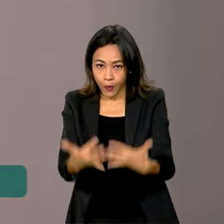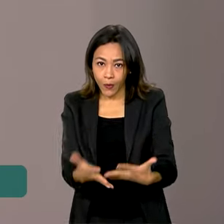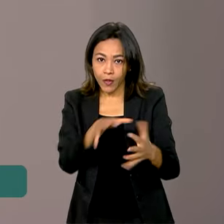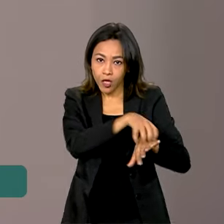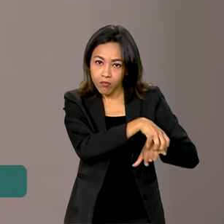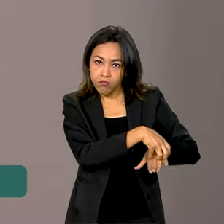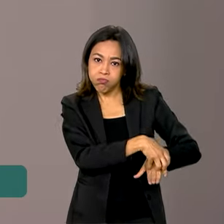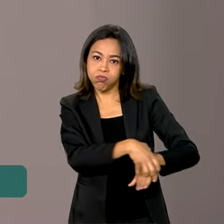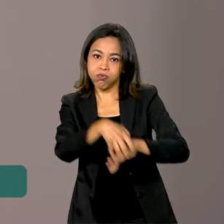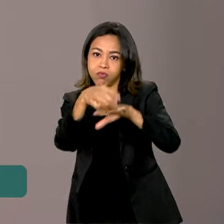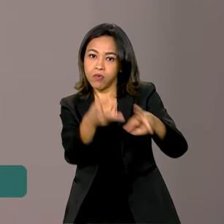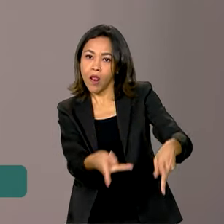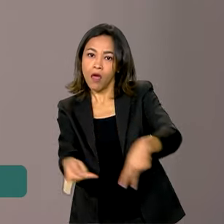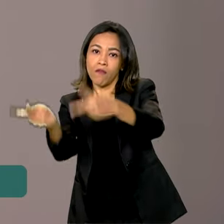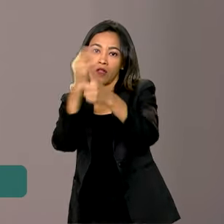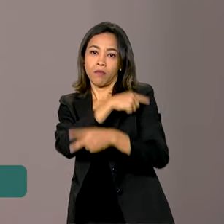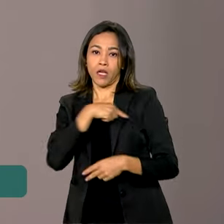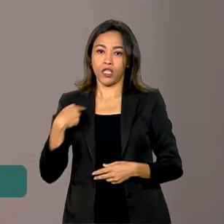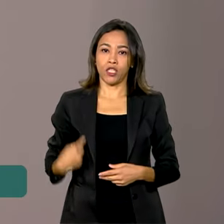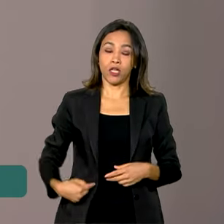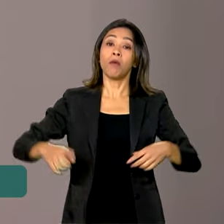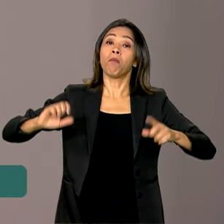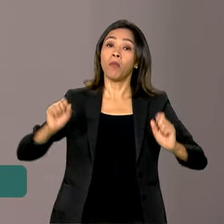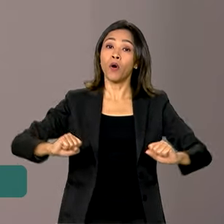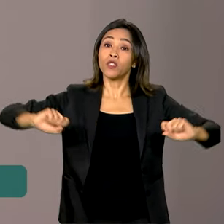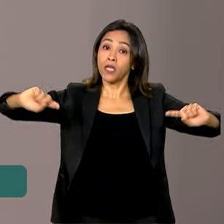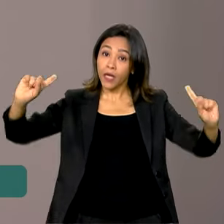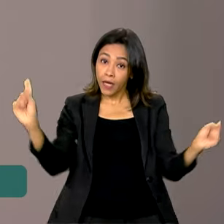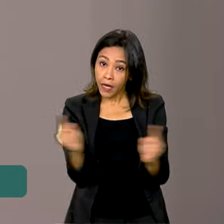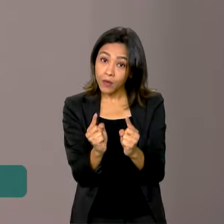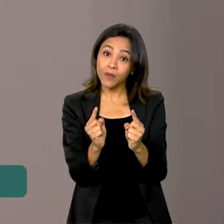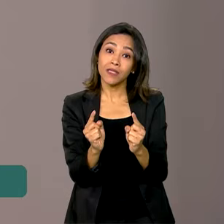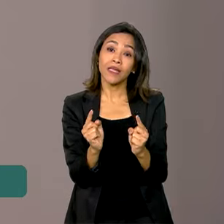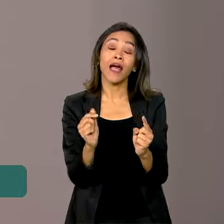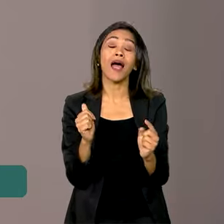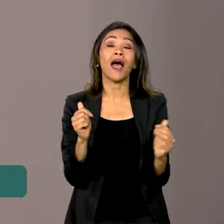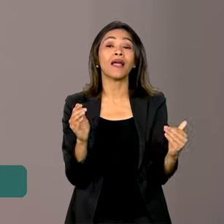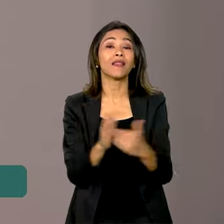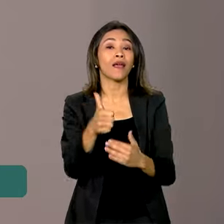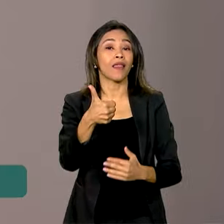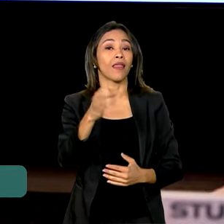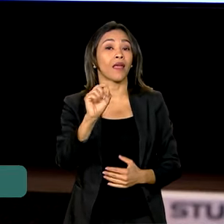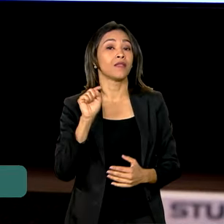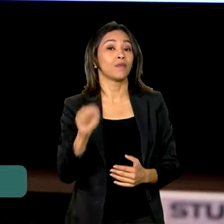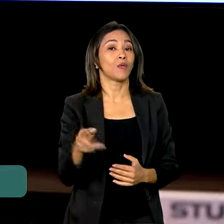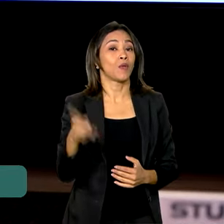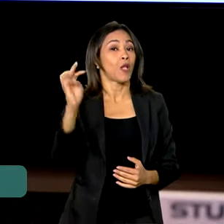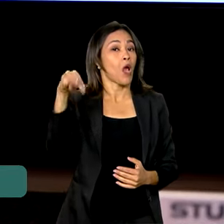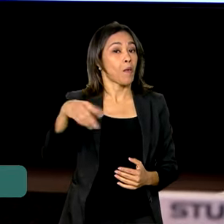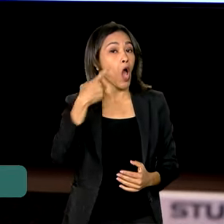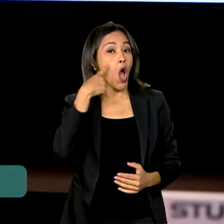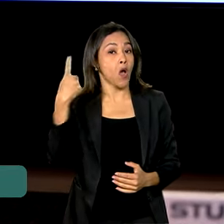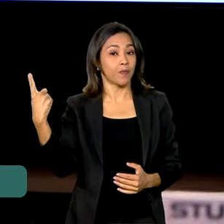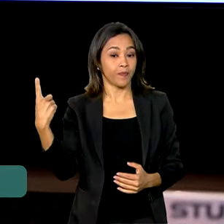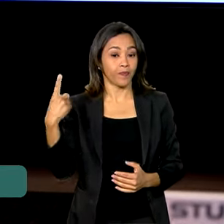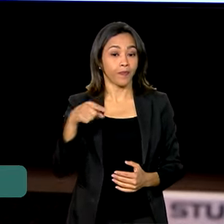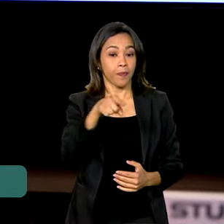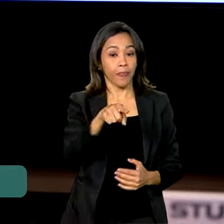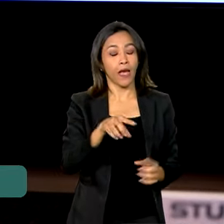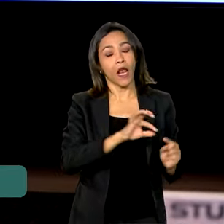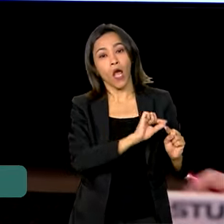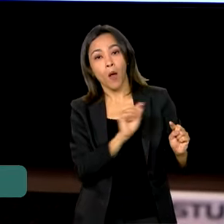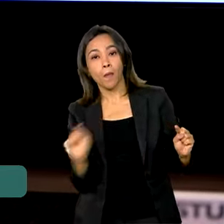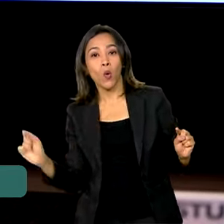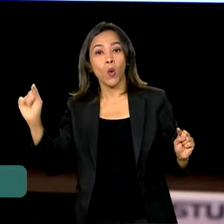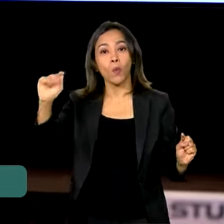por exemplo, pode ser reduzido em até 10 mil quilômetros. Vamos ver. As rotas de integração visam,